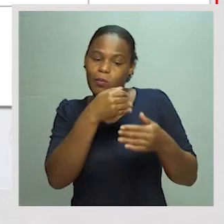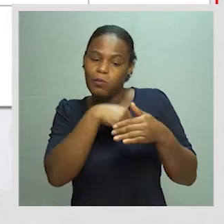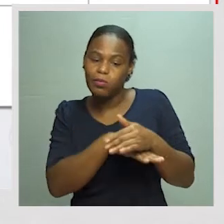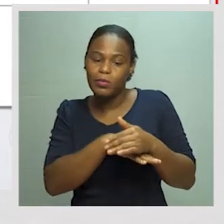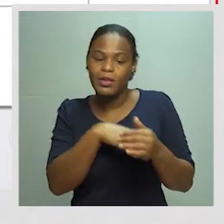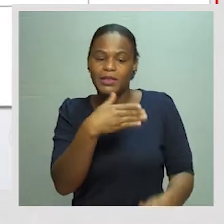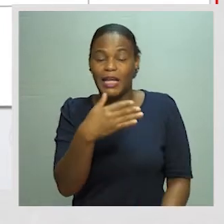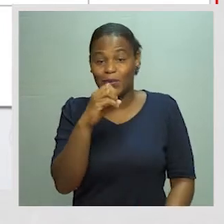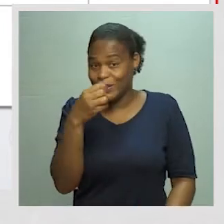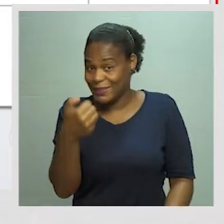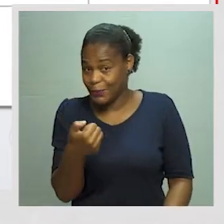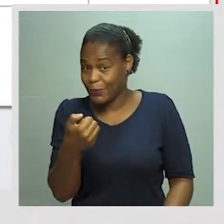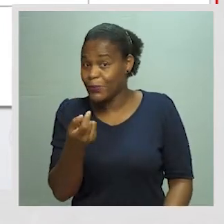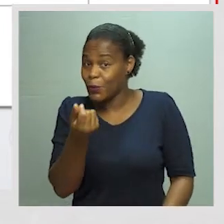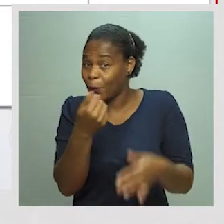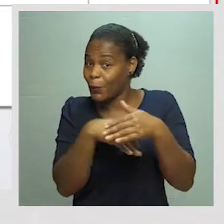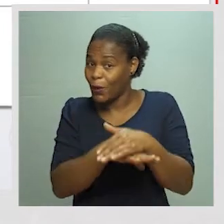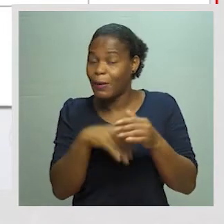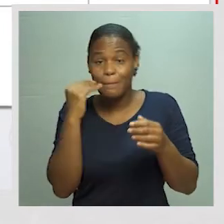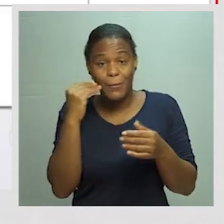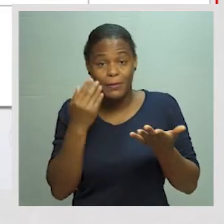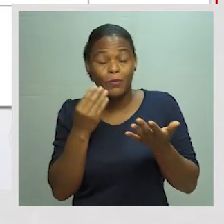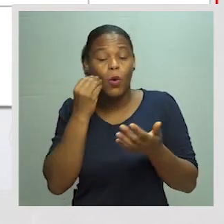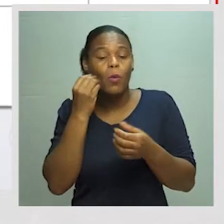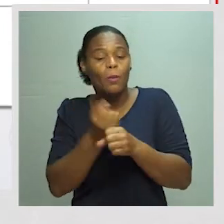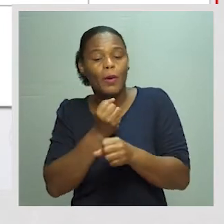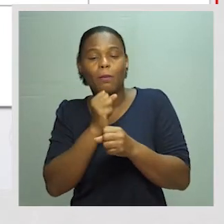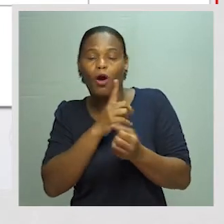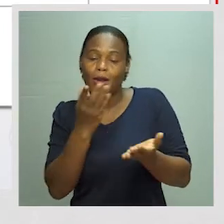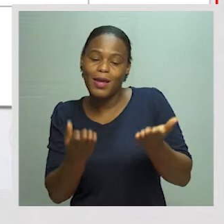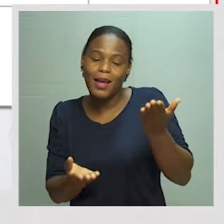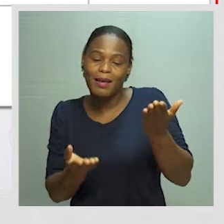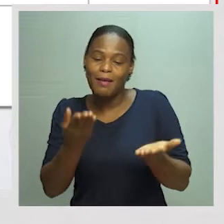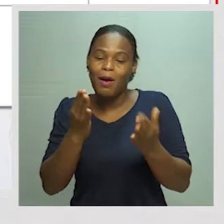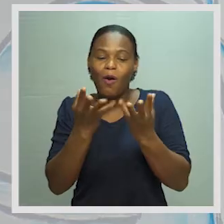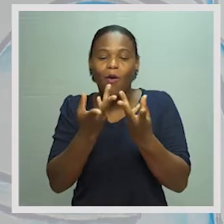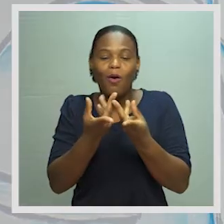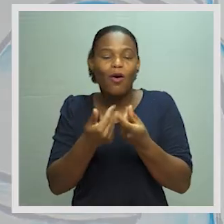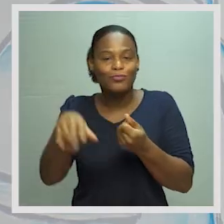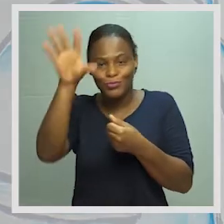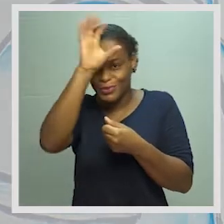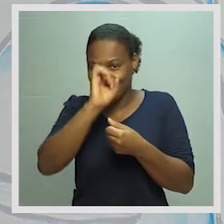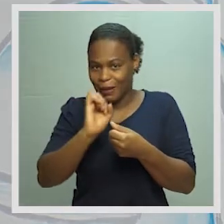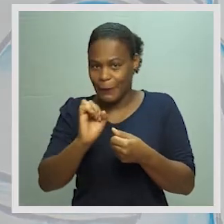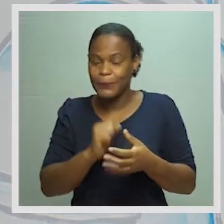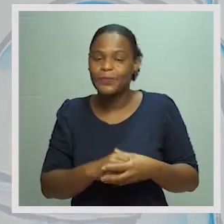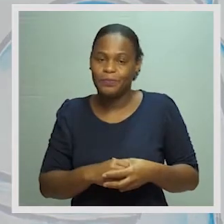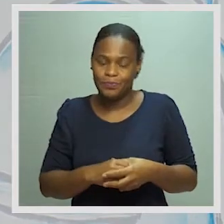105 como emprego, que é para poder equilibrar a conta do Estado. Então,